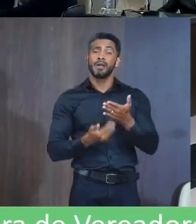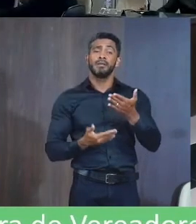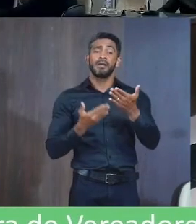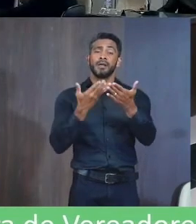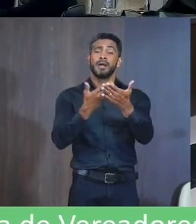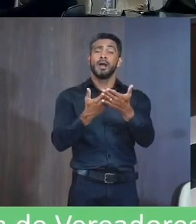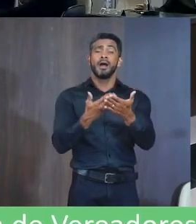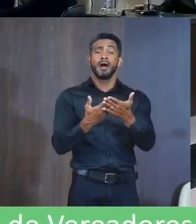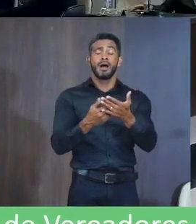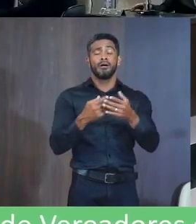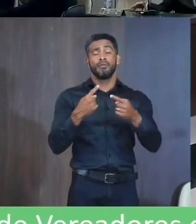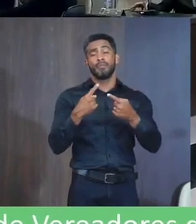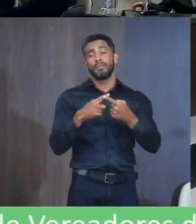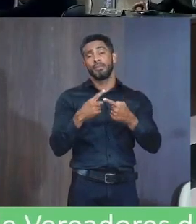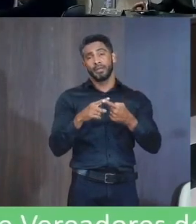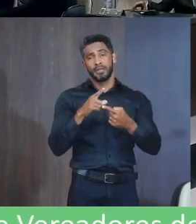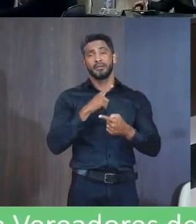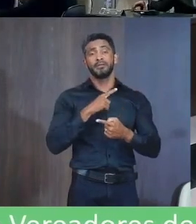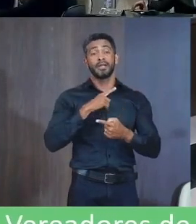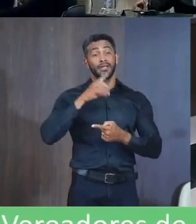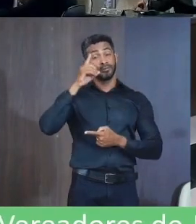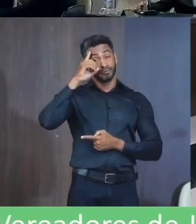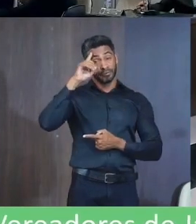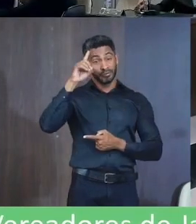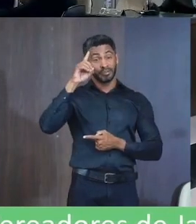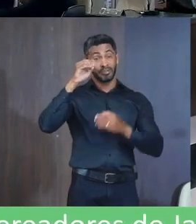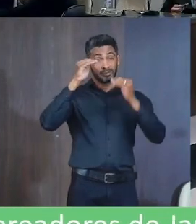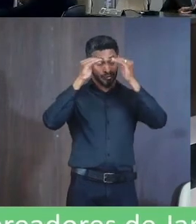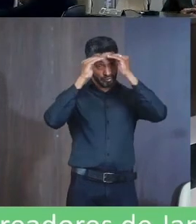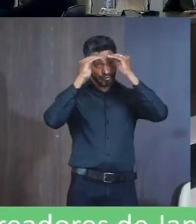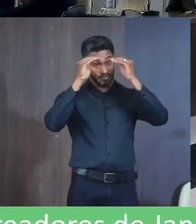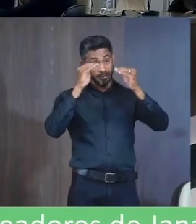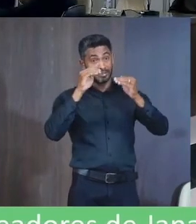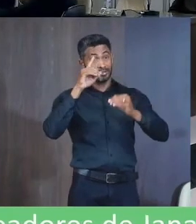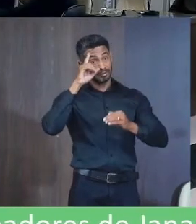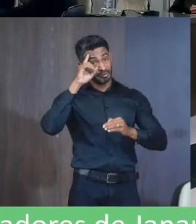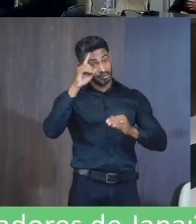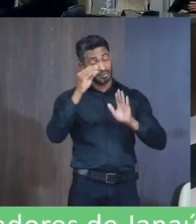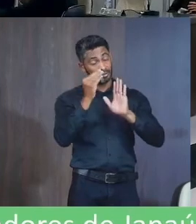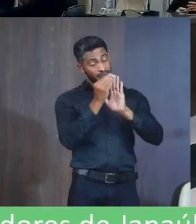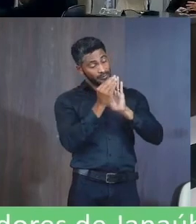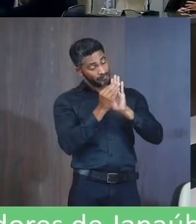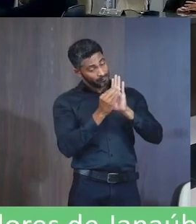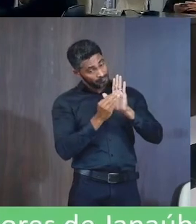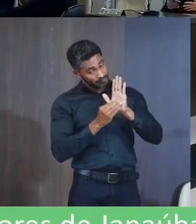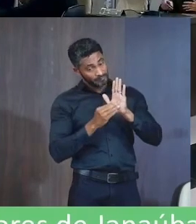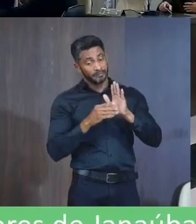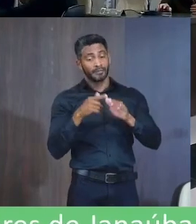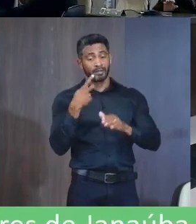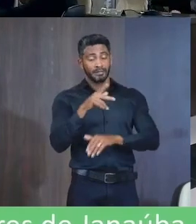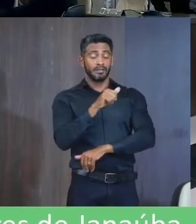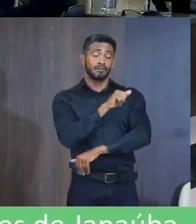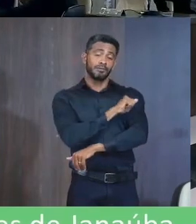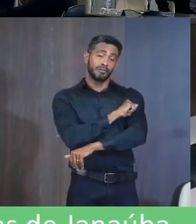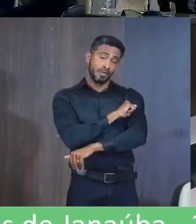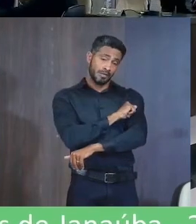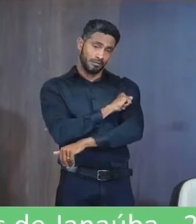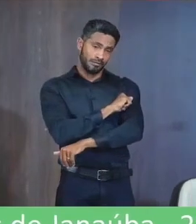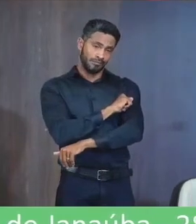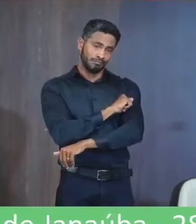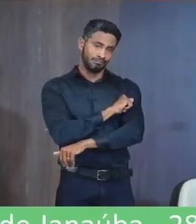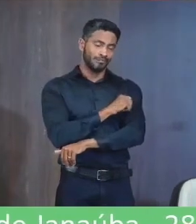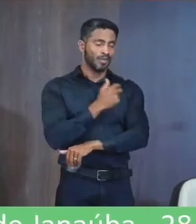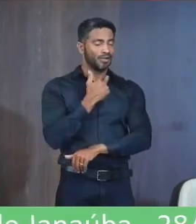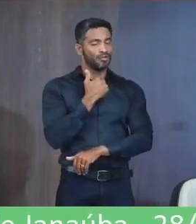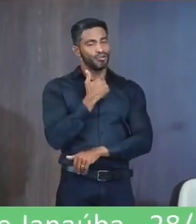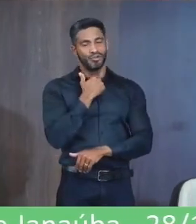Porque até porque Tem os dias letivos E esses dias letivos Tem o número de frequência Também do aluno E isso